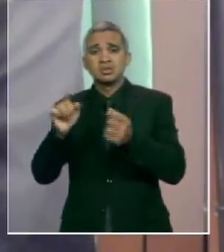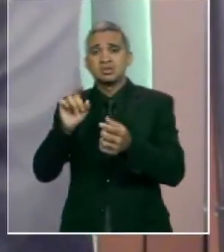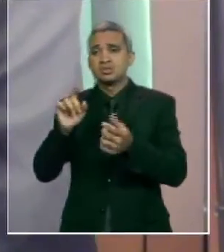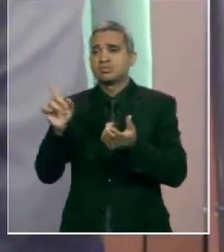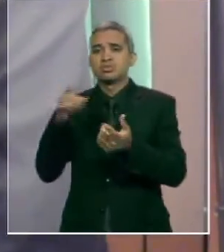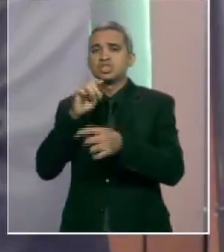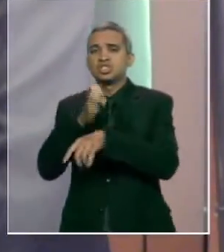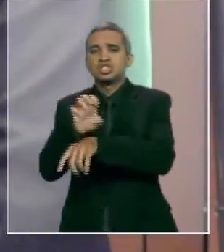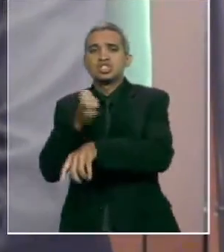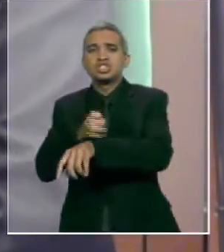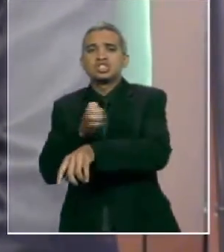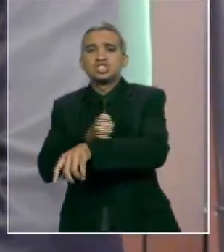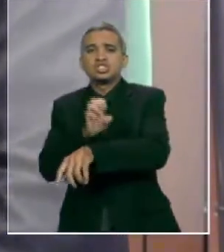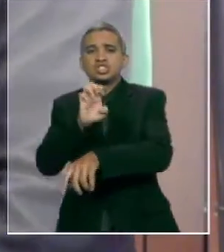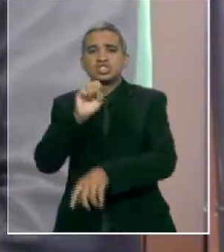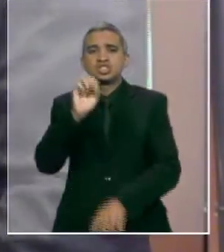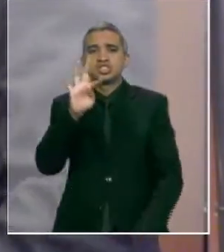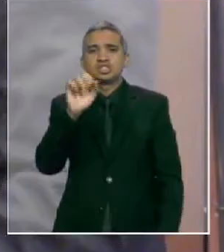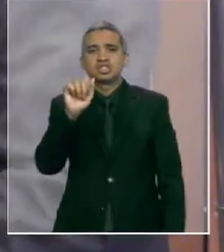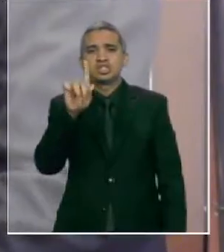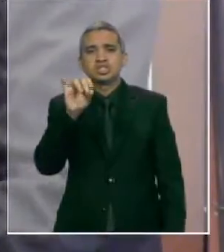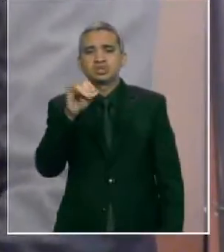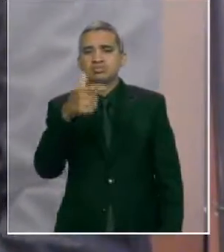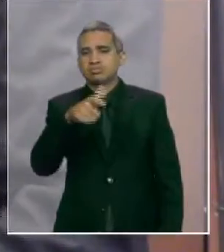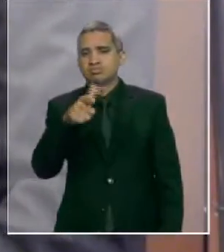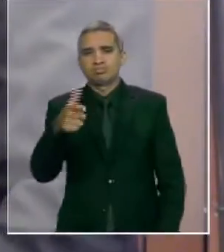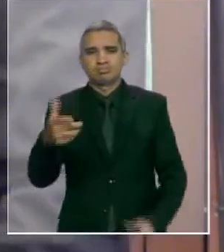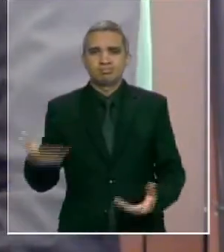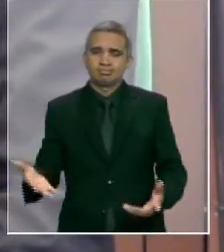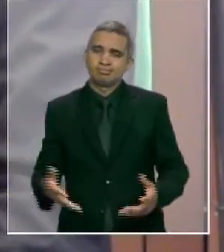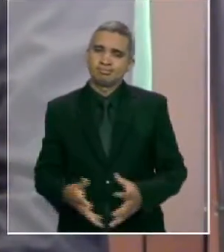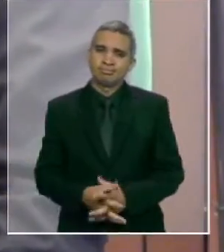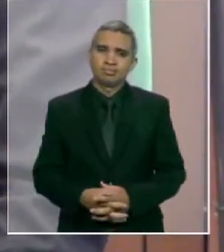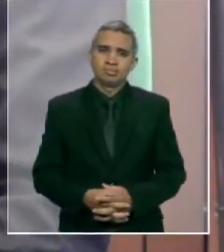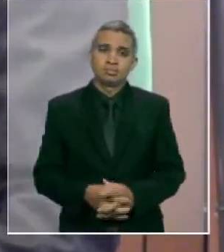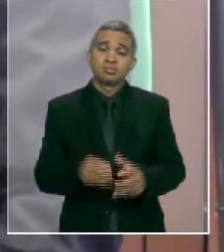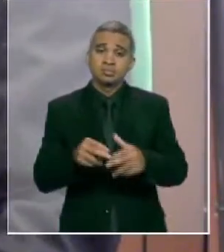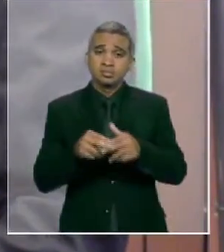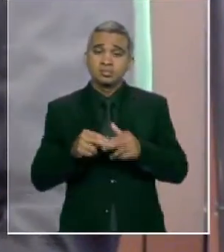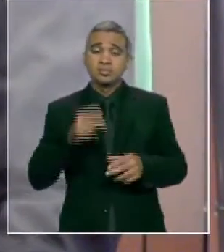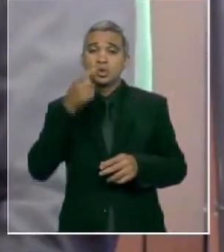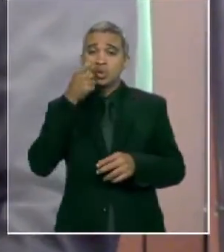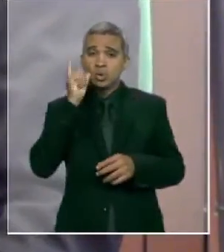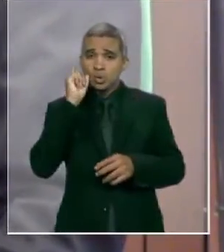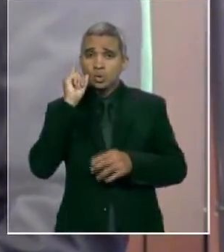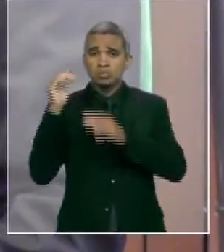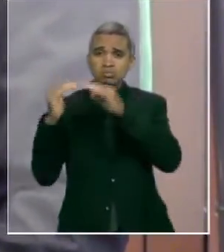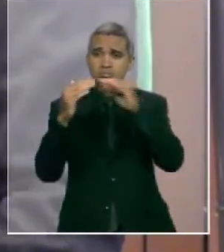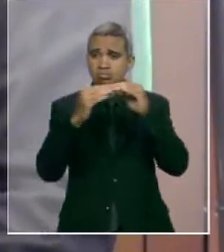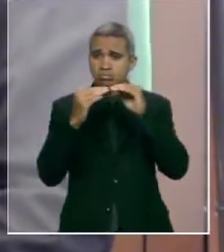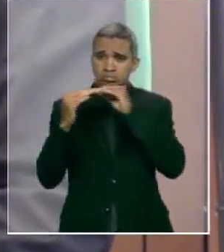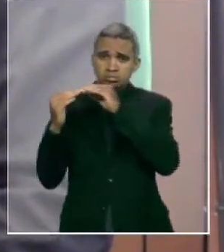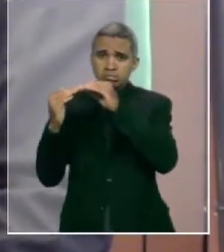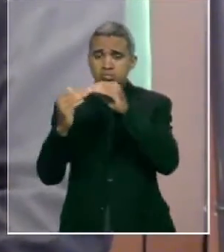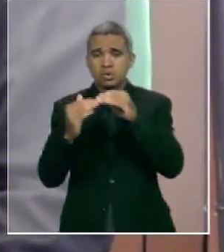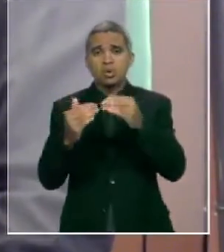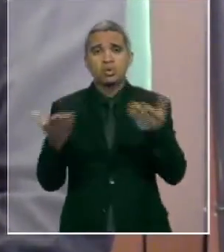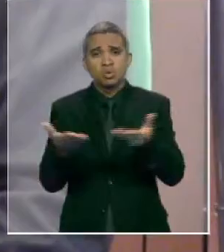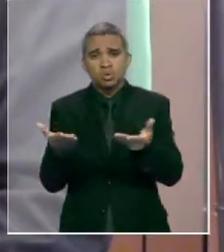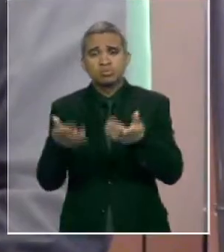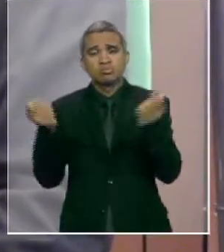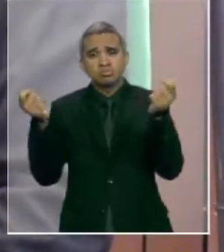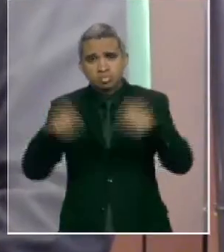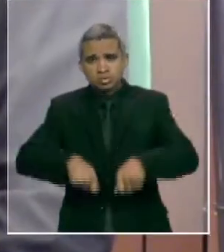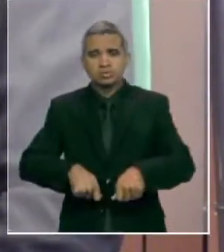ontem nós foi possível esclarecermos que essas convergências hoje já são possíveis